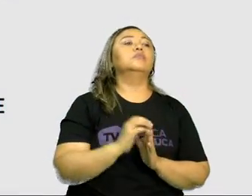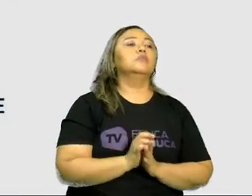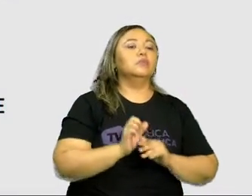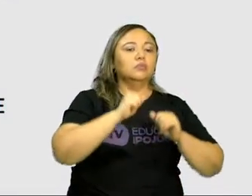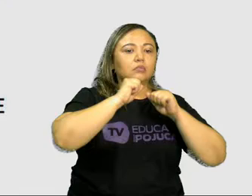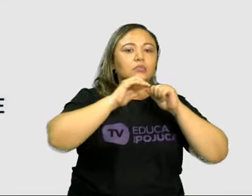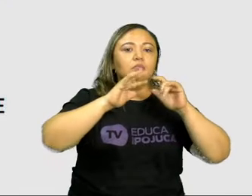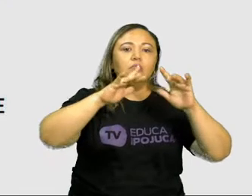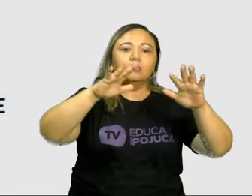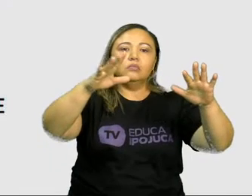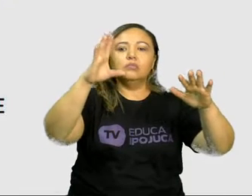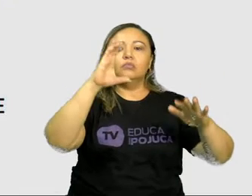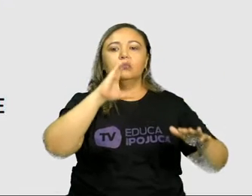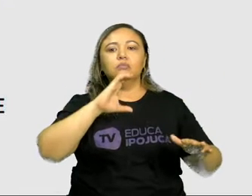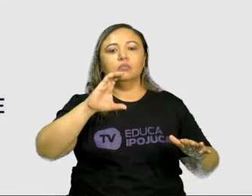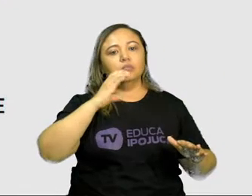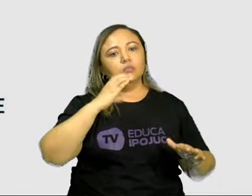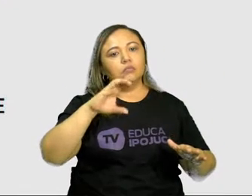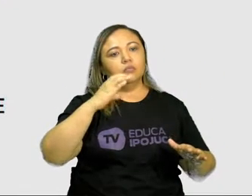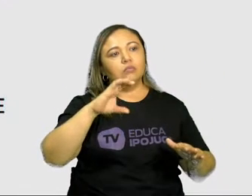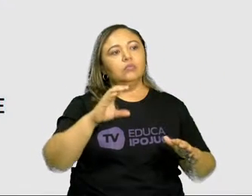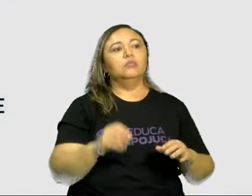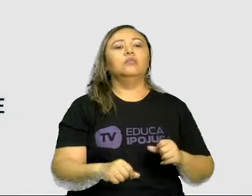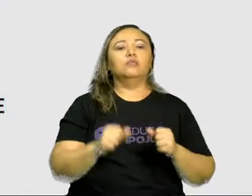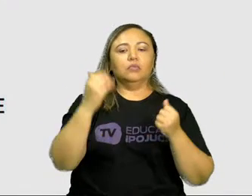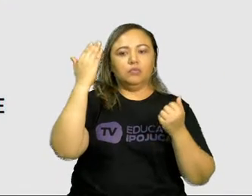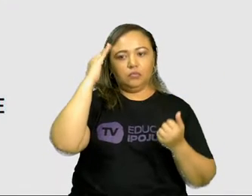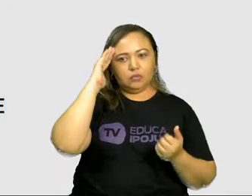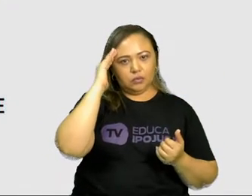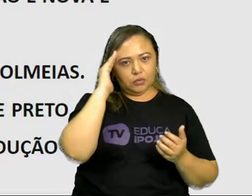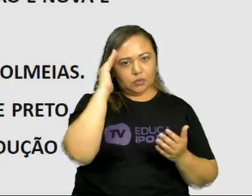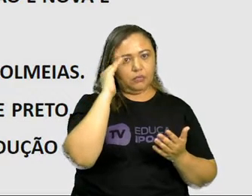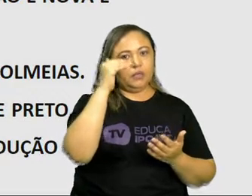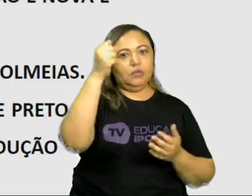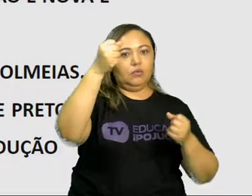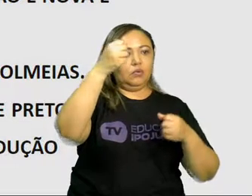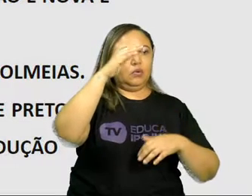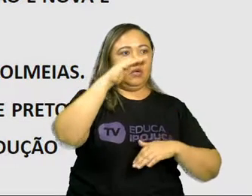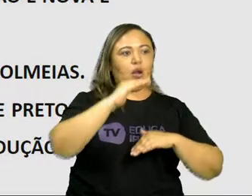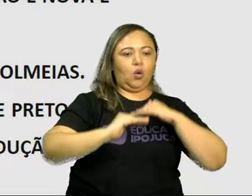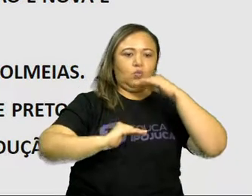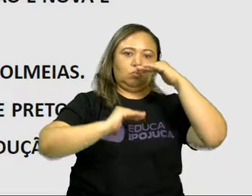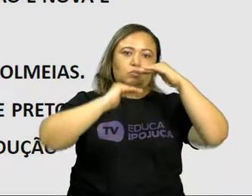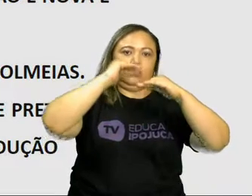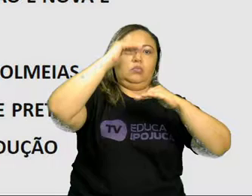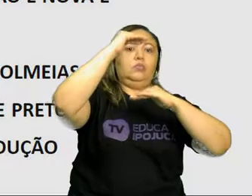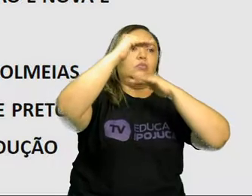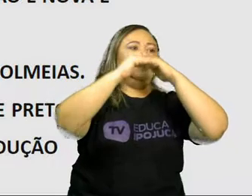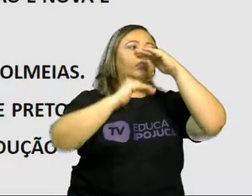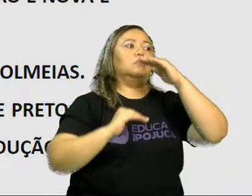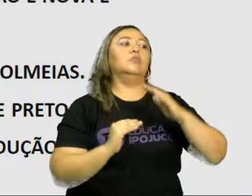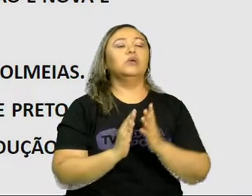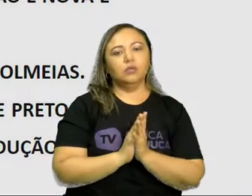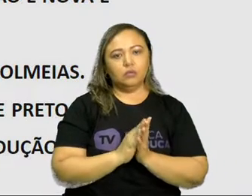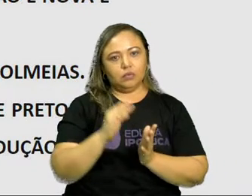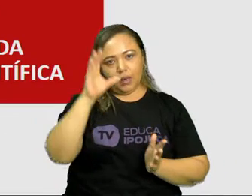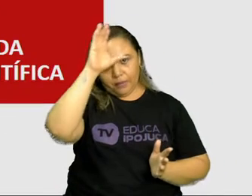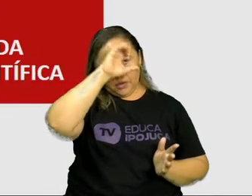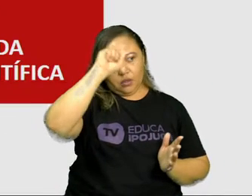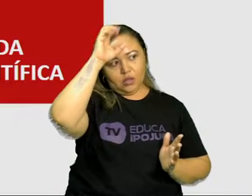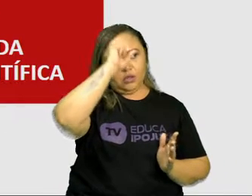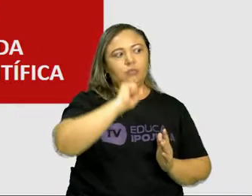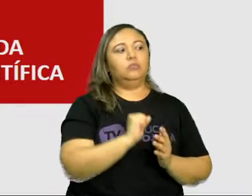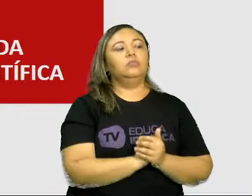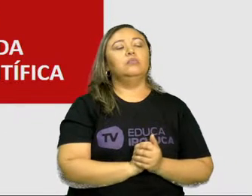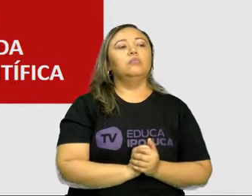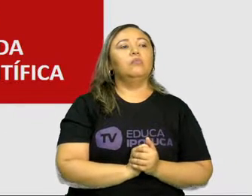e agora a gente vai estudar o desenvolvimento e a conclusão. Essa foi o início do texto, que a gente leu agora